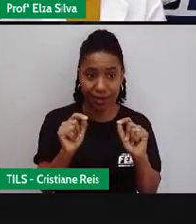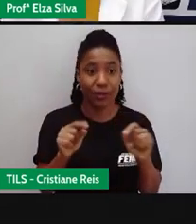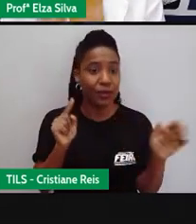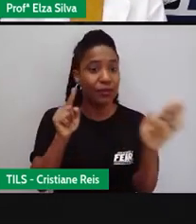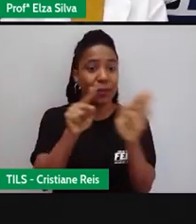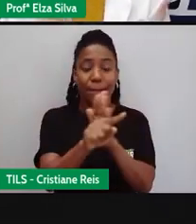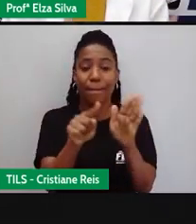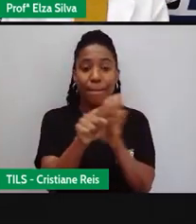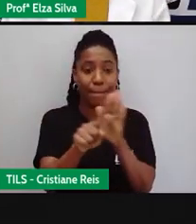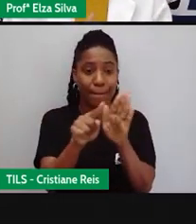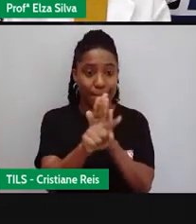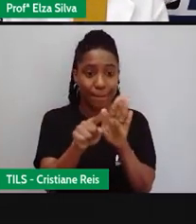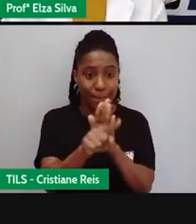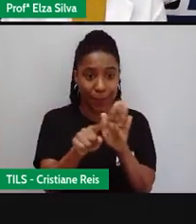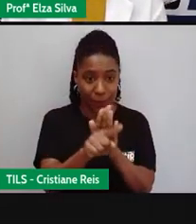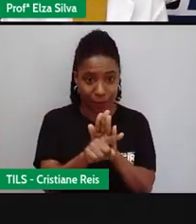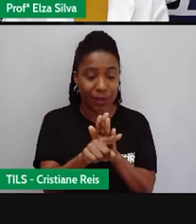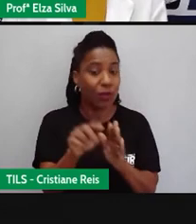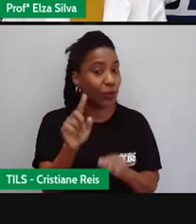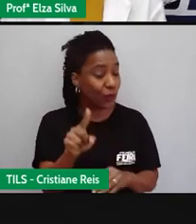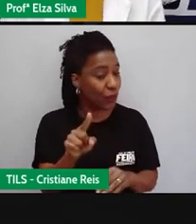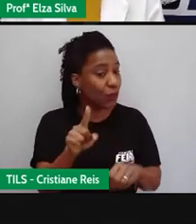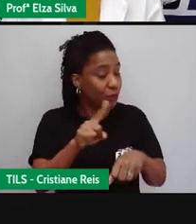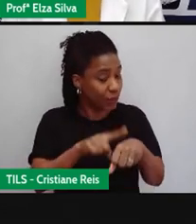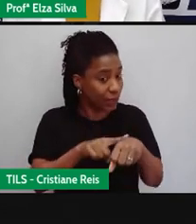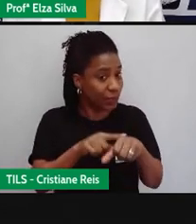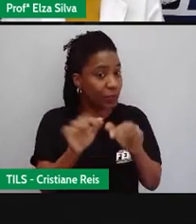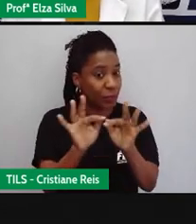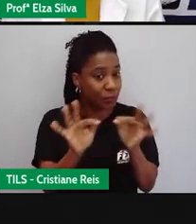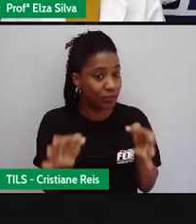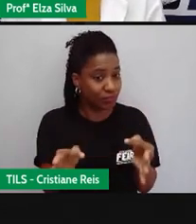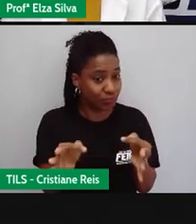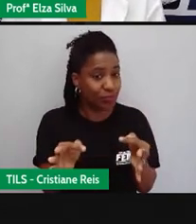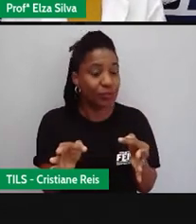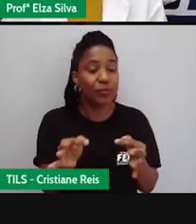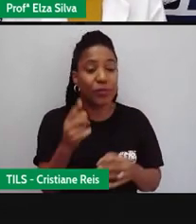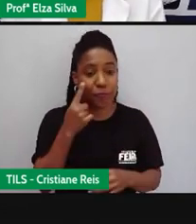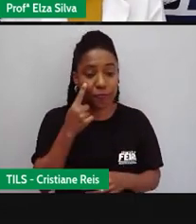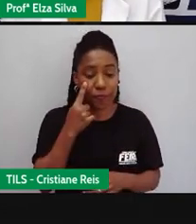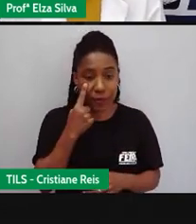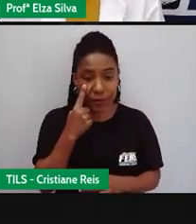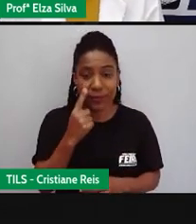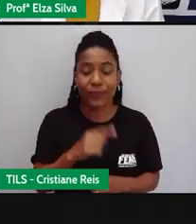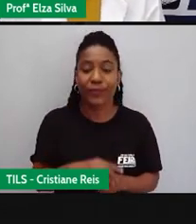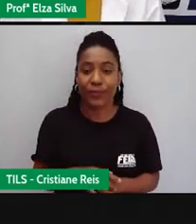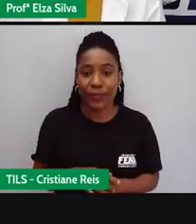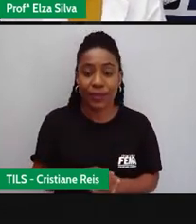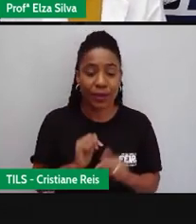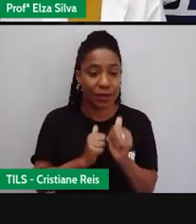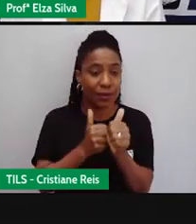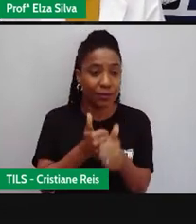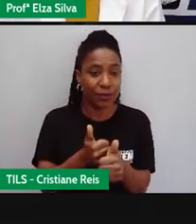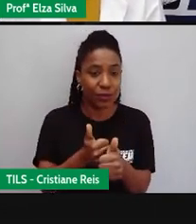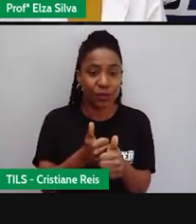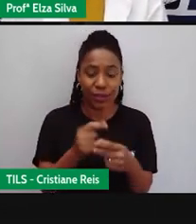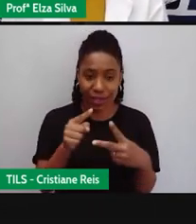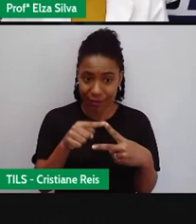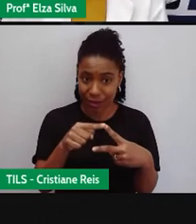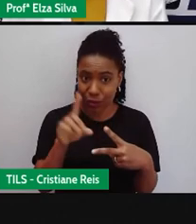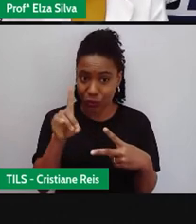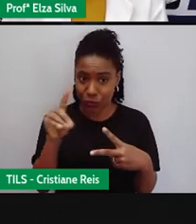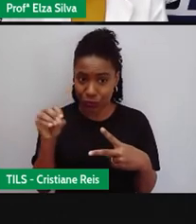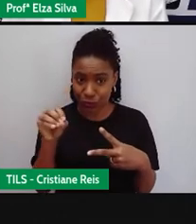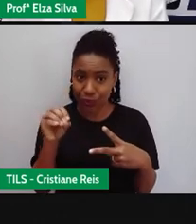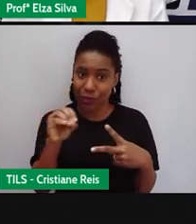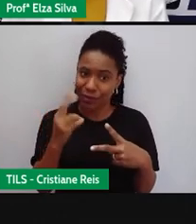No simple present tense No tempo presente simples Eu tenho que utilizar Os auxiliares Do And